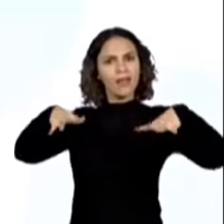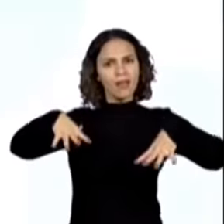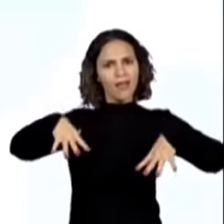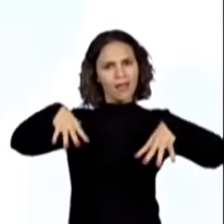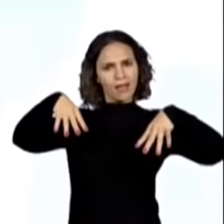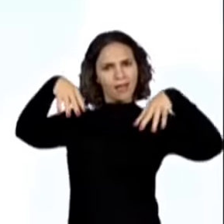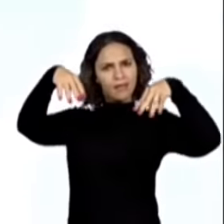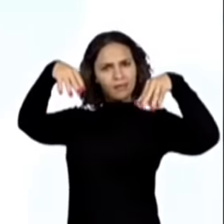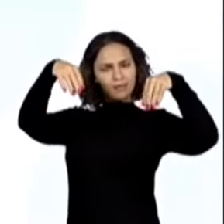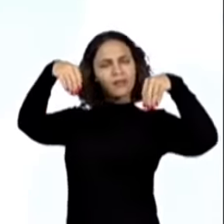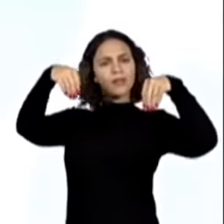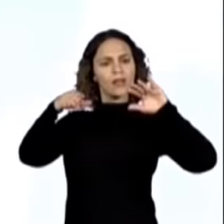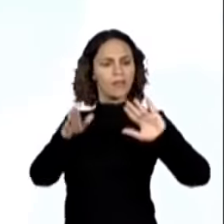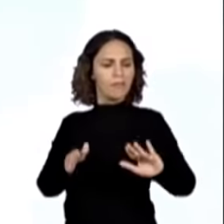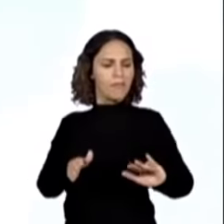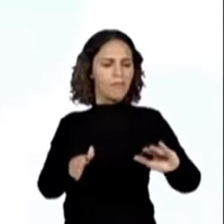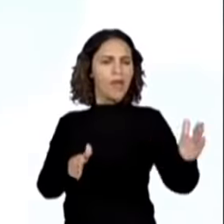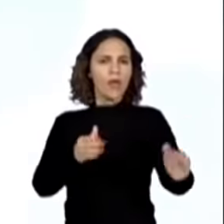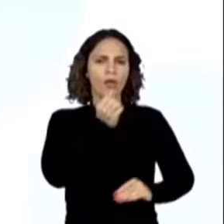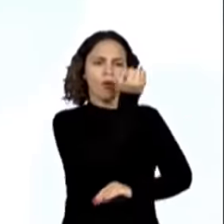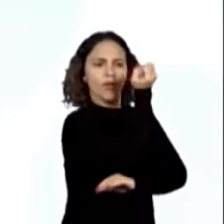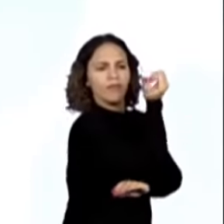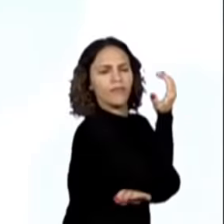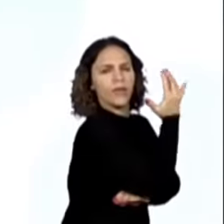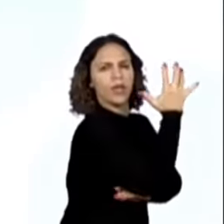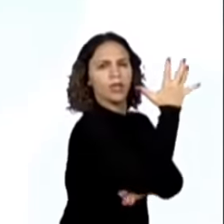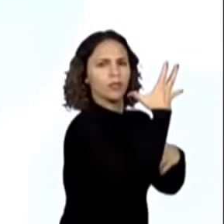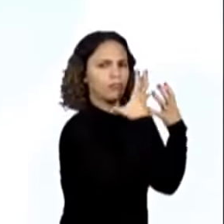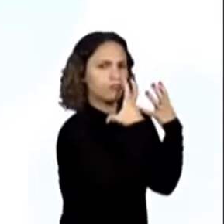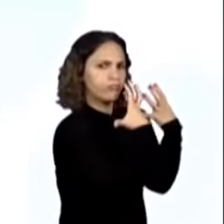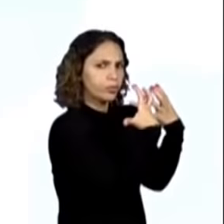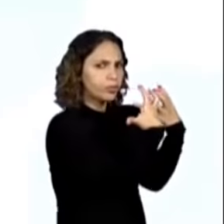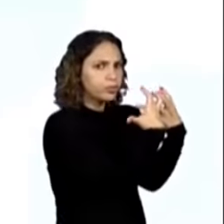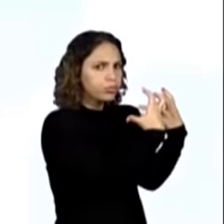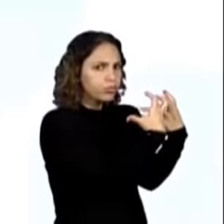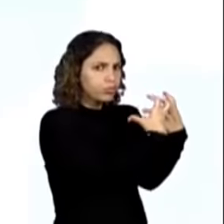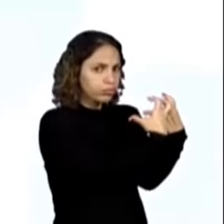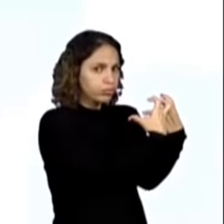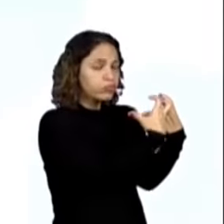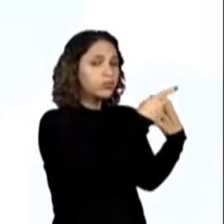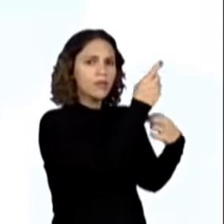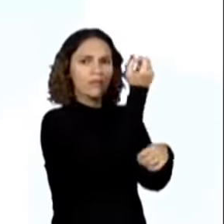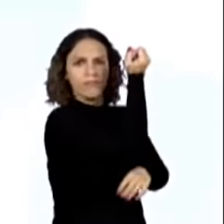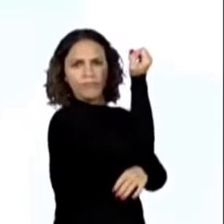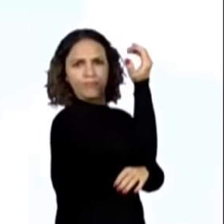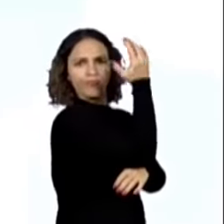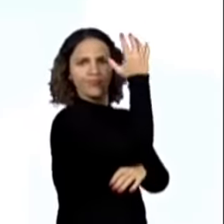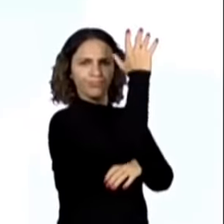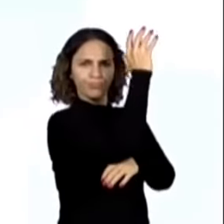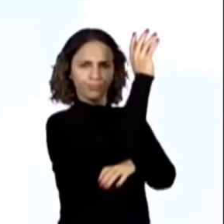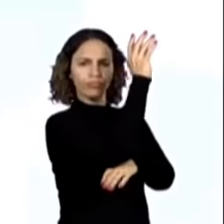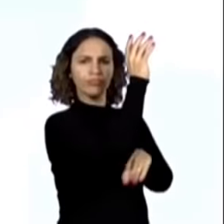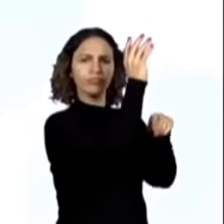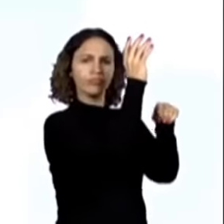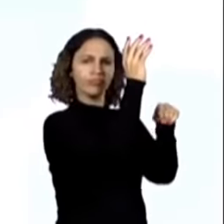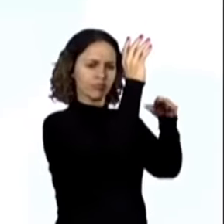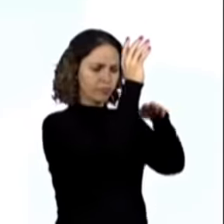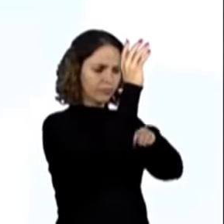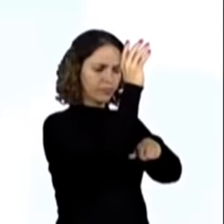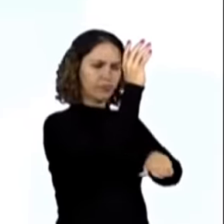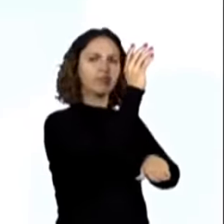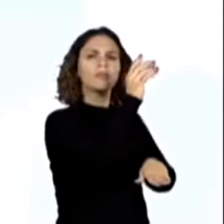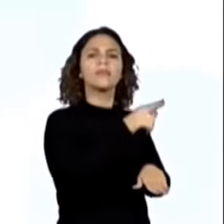ficava ao lado de uma floresta sombria, na qual, embaixo de uma frondosa tilha, havia uma